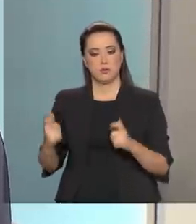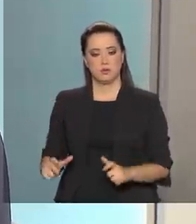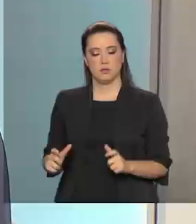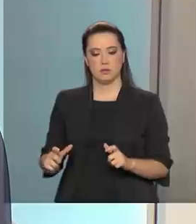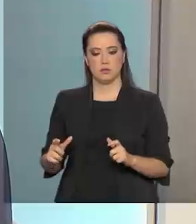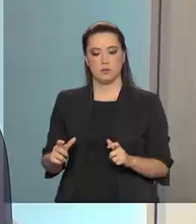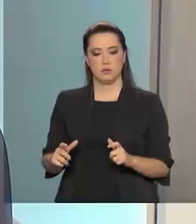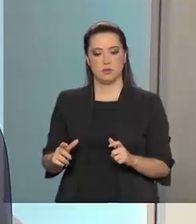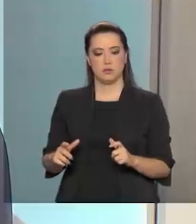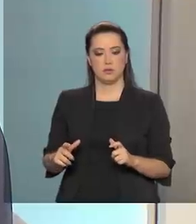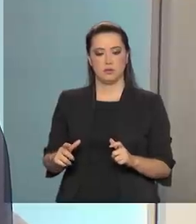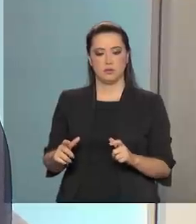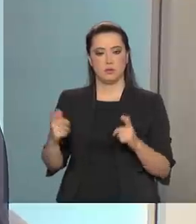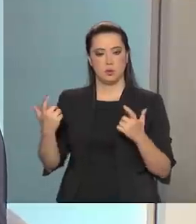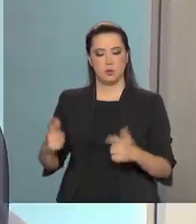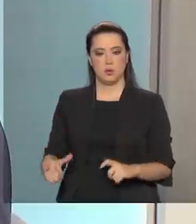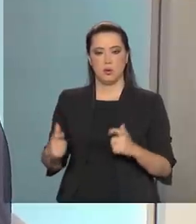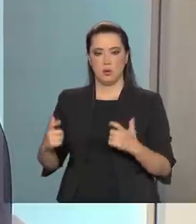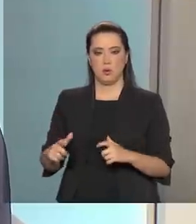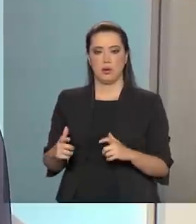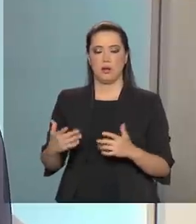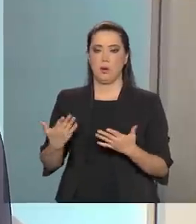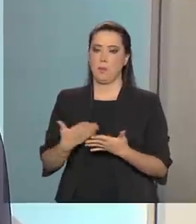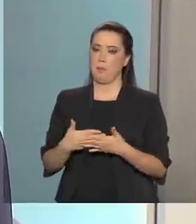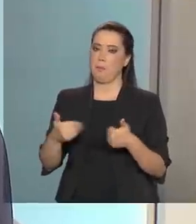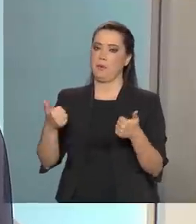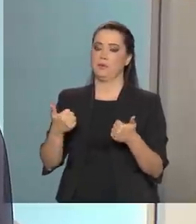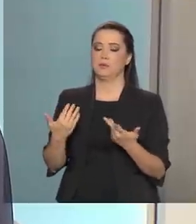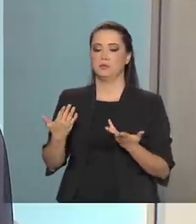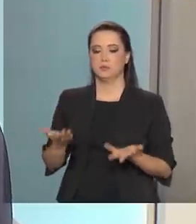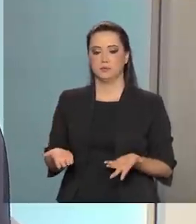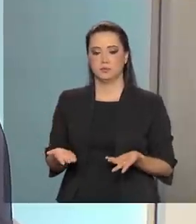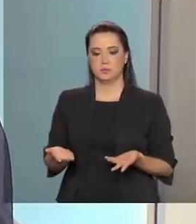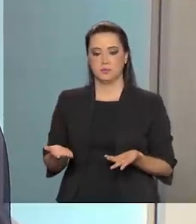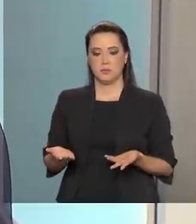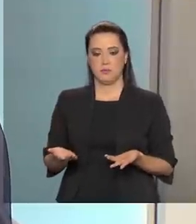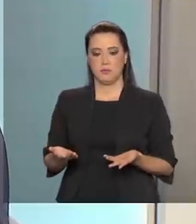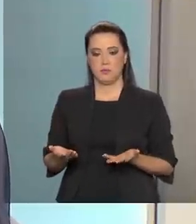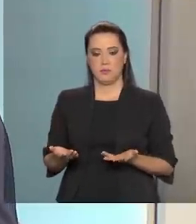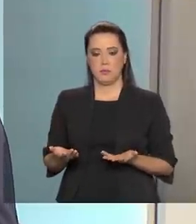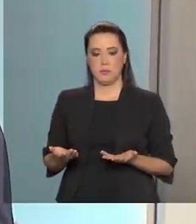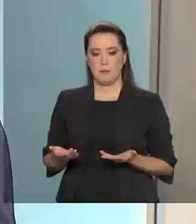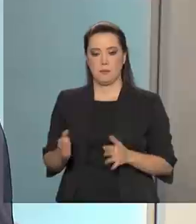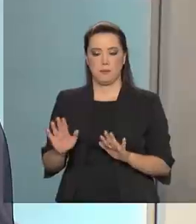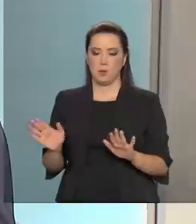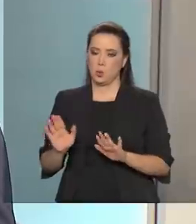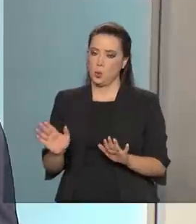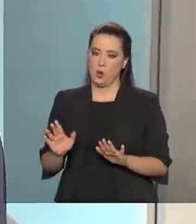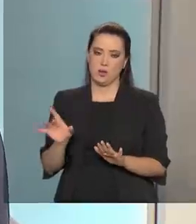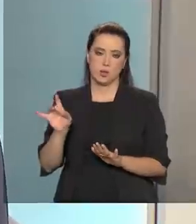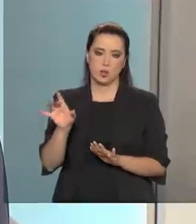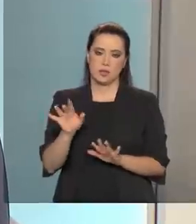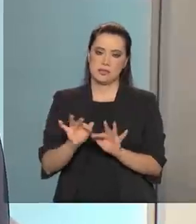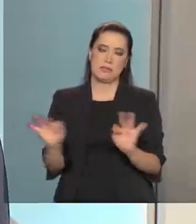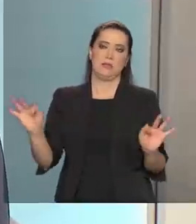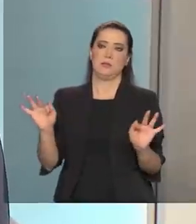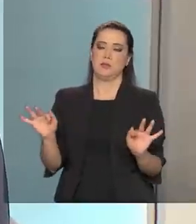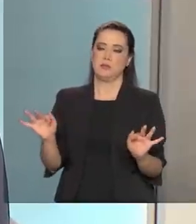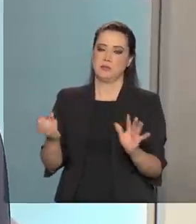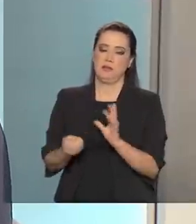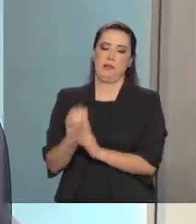físico independente. Então, vamos dizer, não é uma coisa simples,